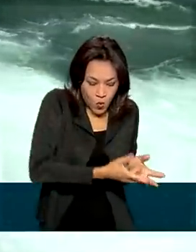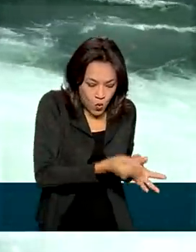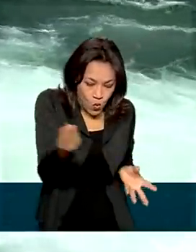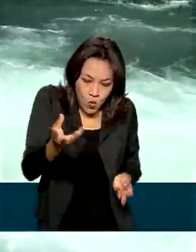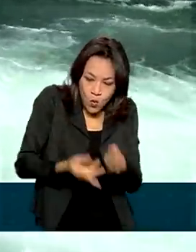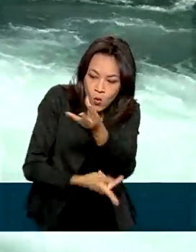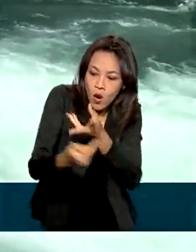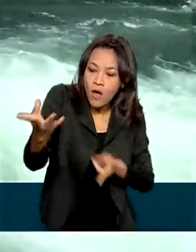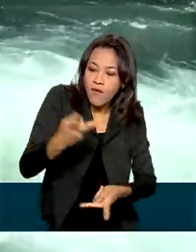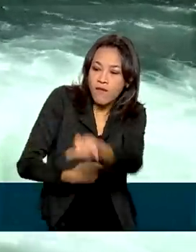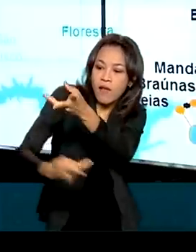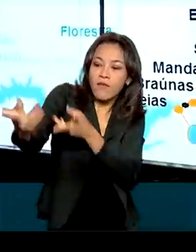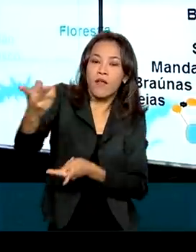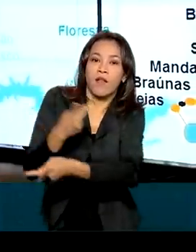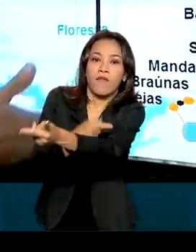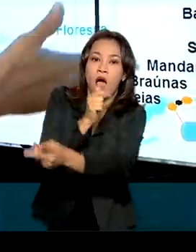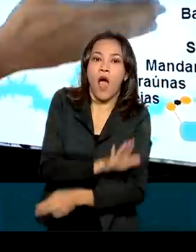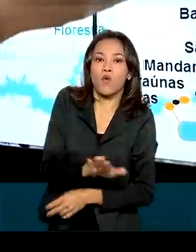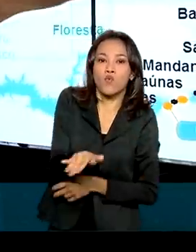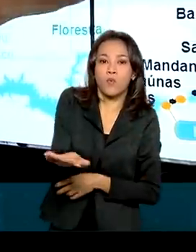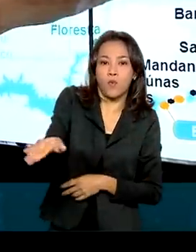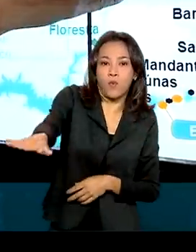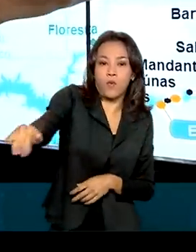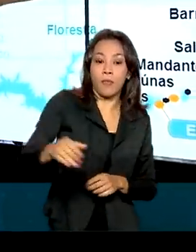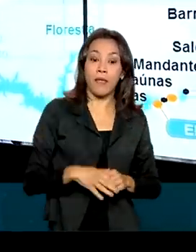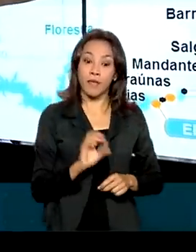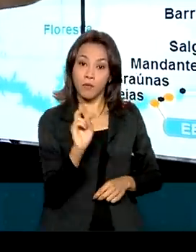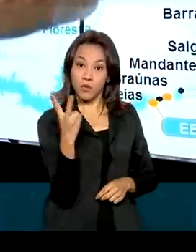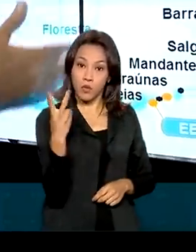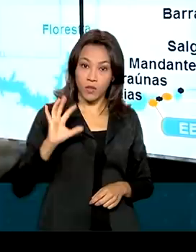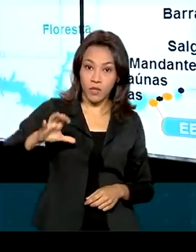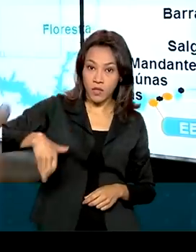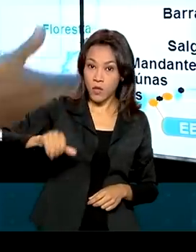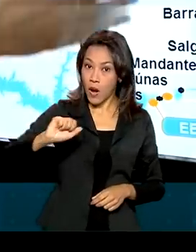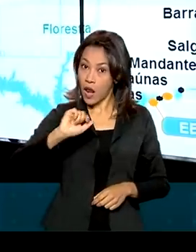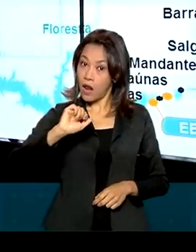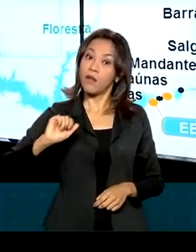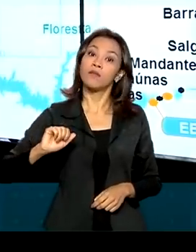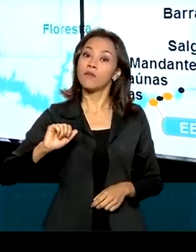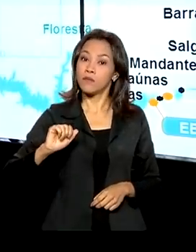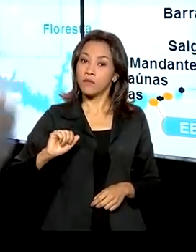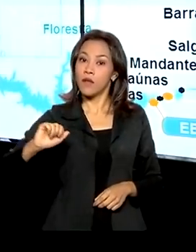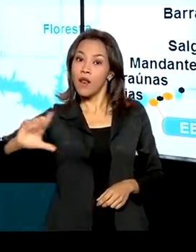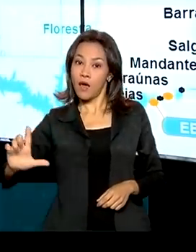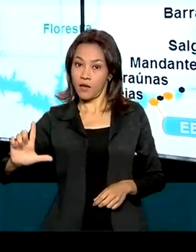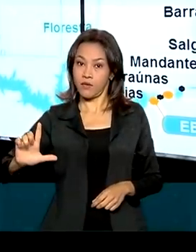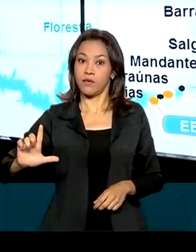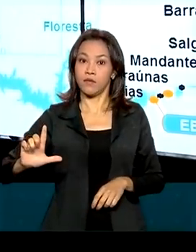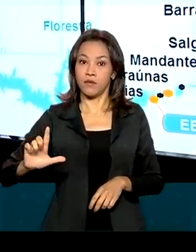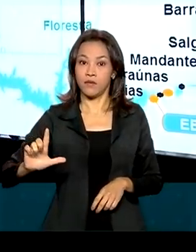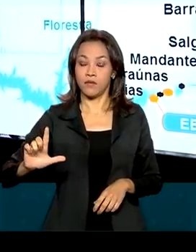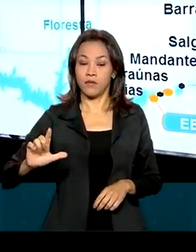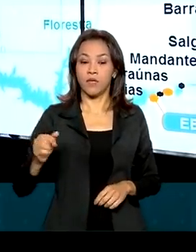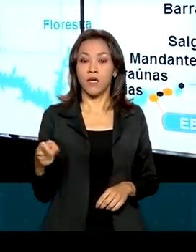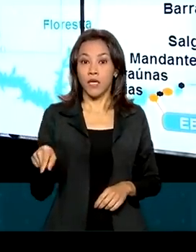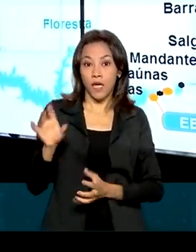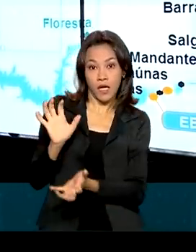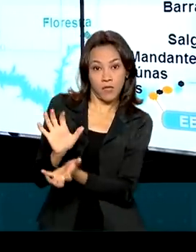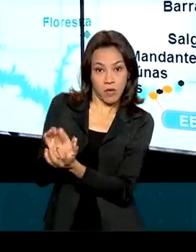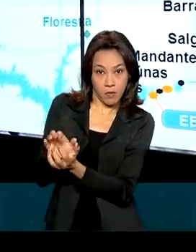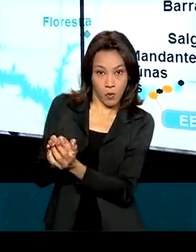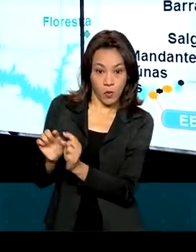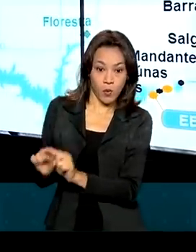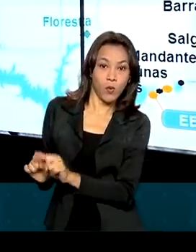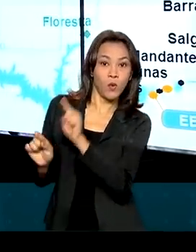adutoras e ramais na região. Nós temos dois eixos, o eixo leste, que vai no rumo Pernambuco,